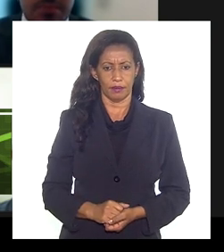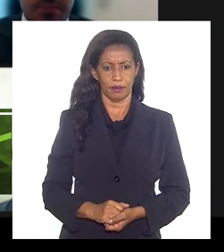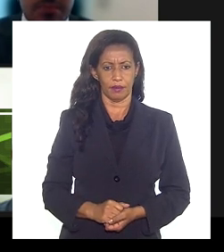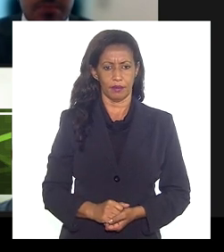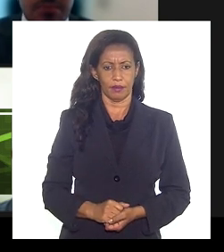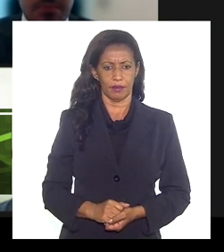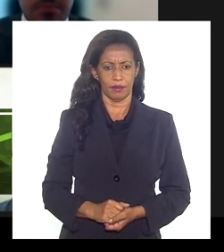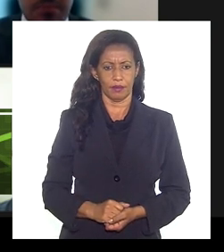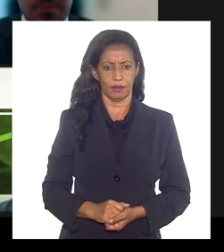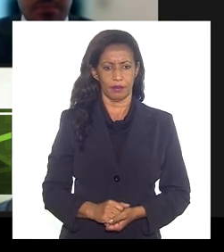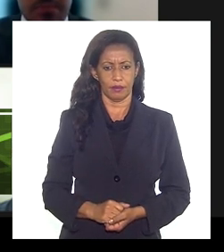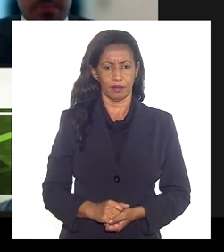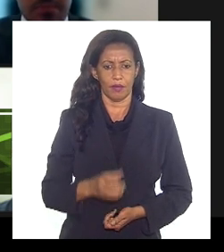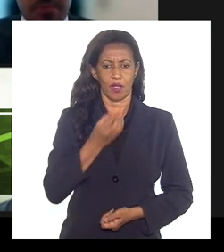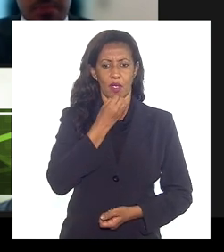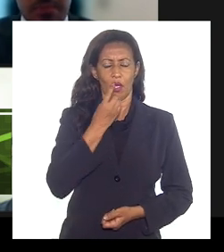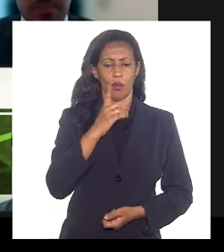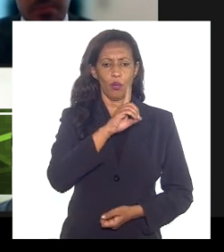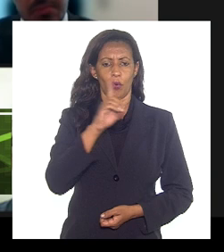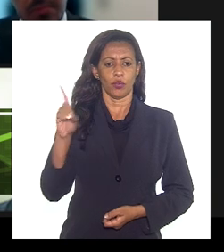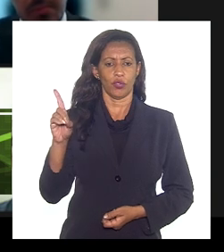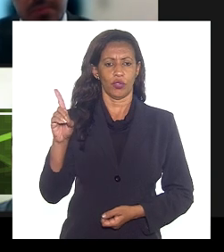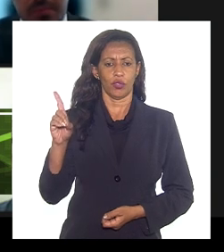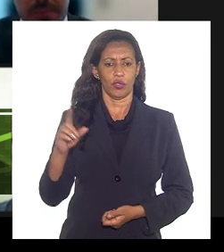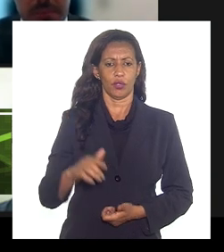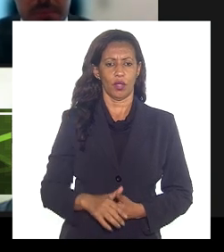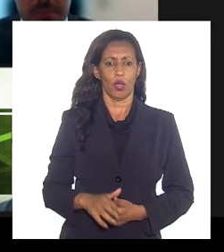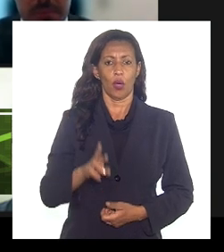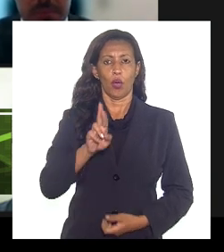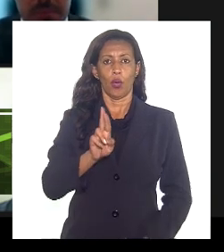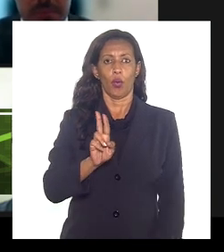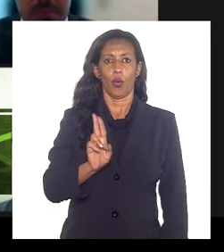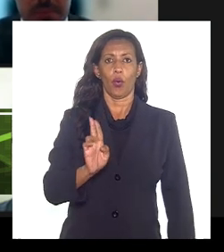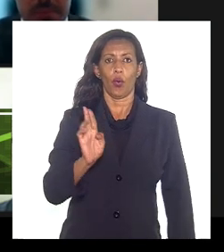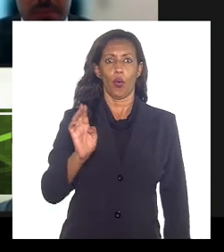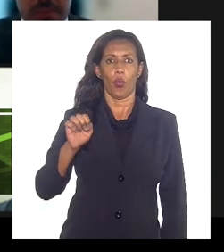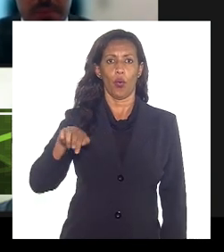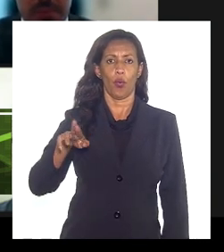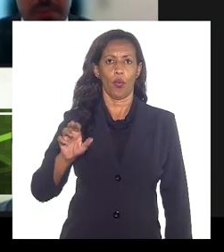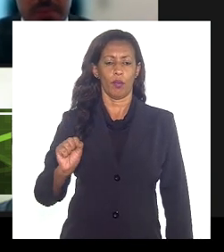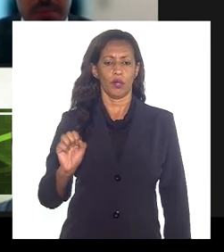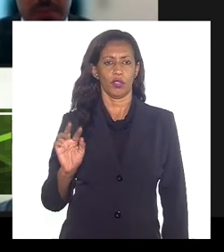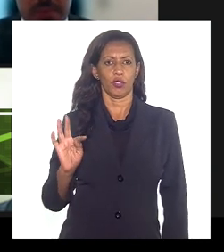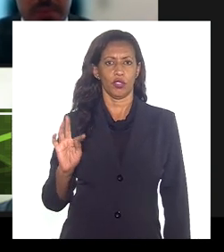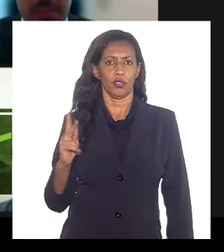Sim, bom dia, ANP presente, Rubens Freitas e Tiago Pons.